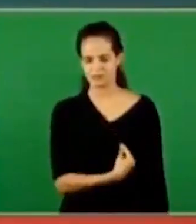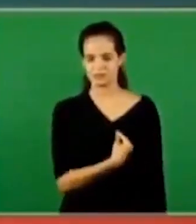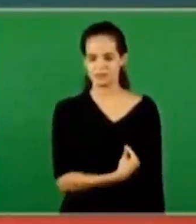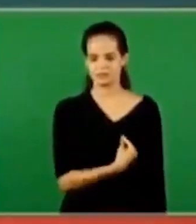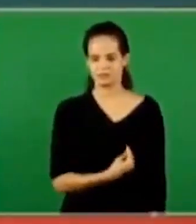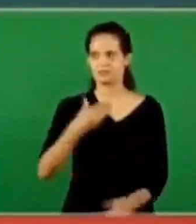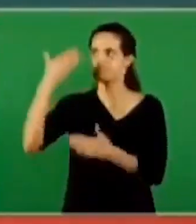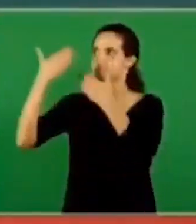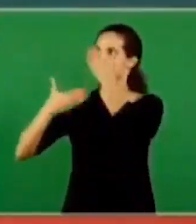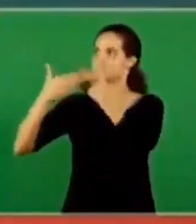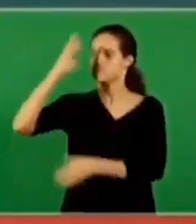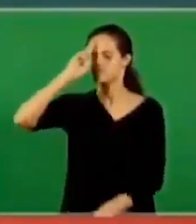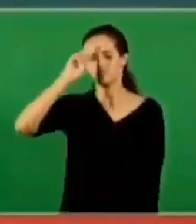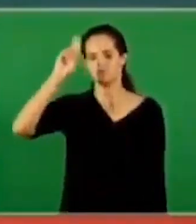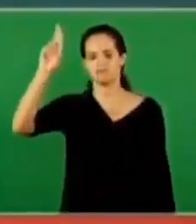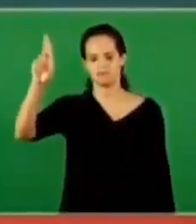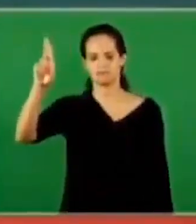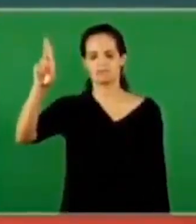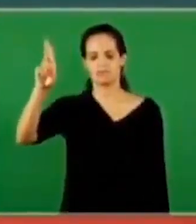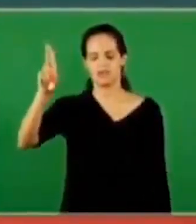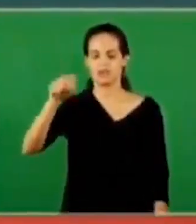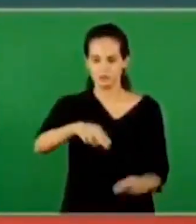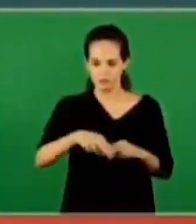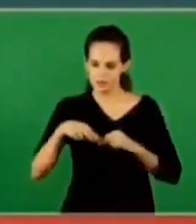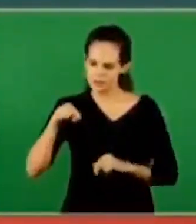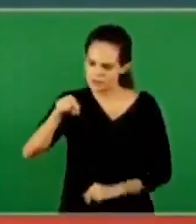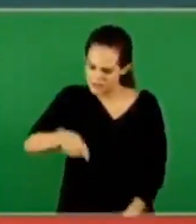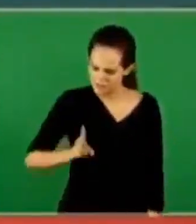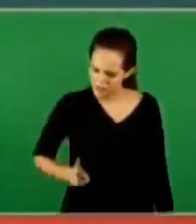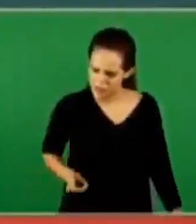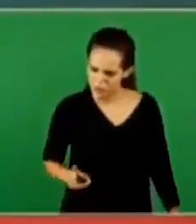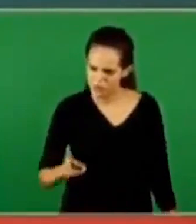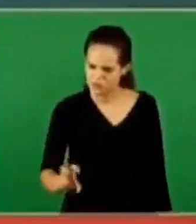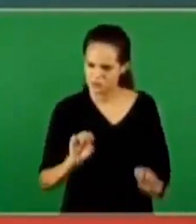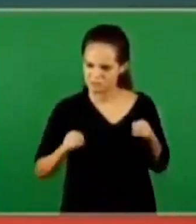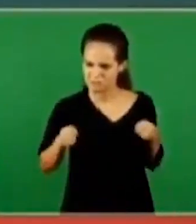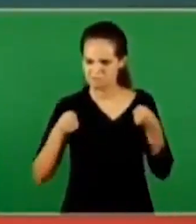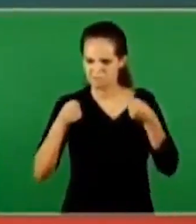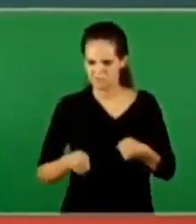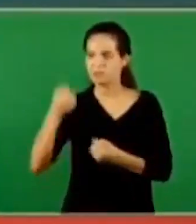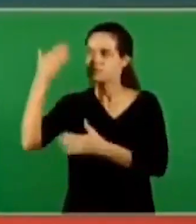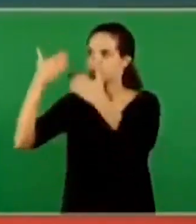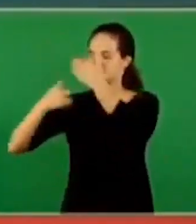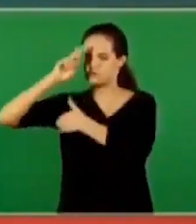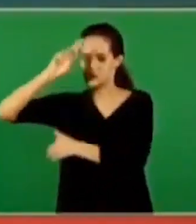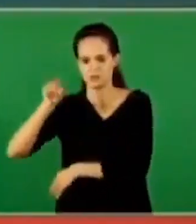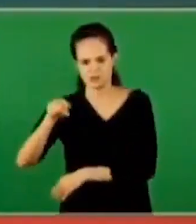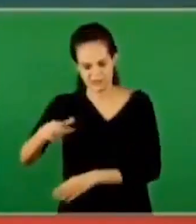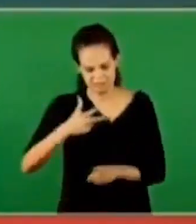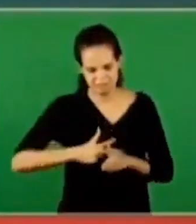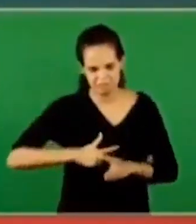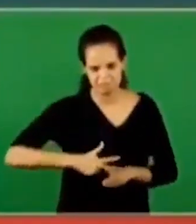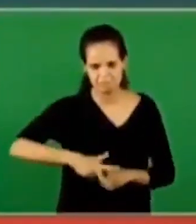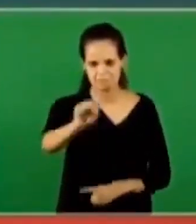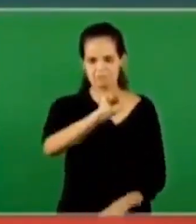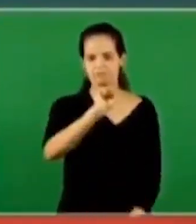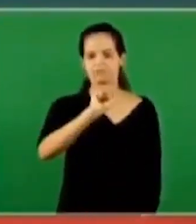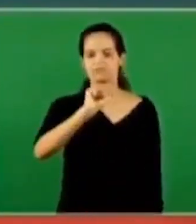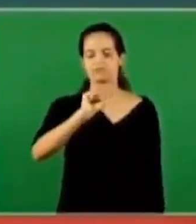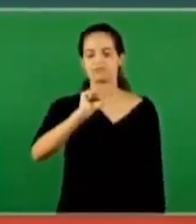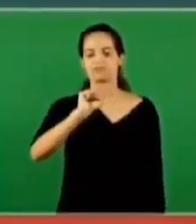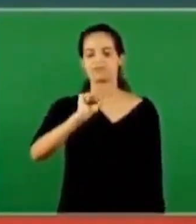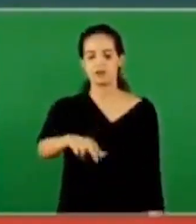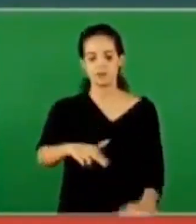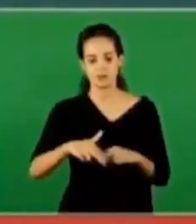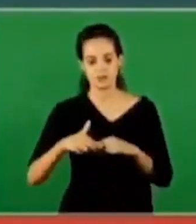E é por isso que você vai continuar. E é por isso que você vai vencer. E é por